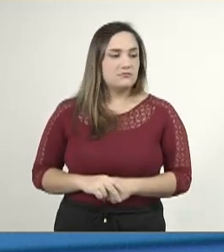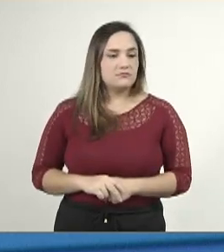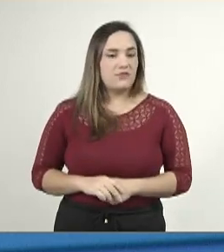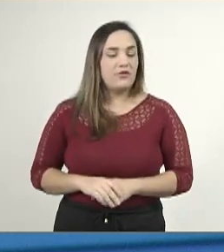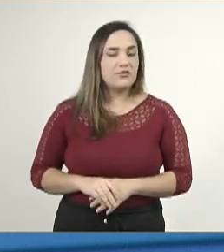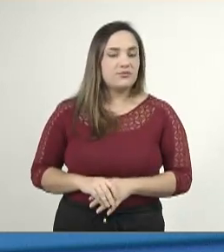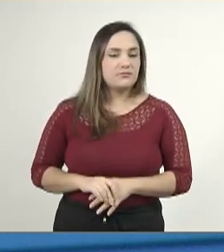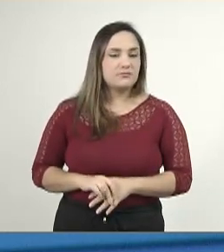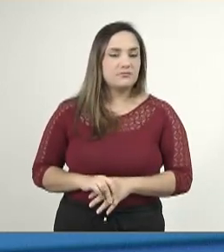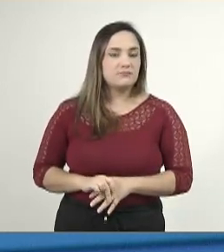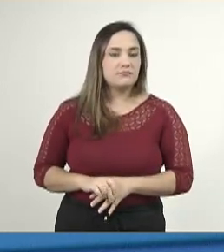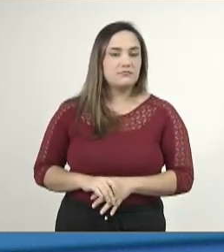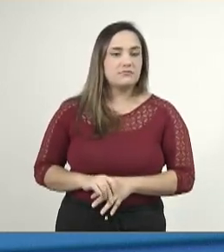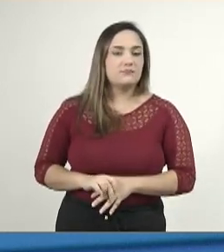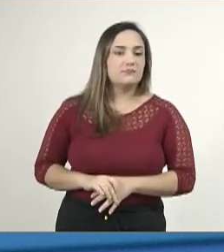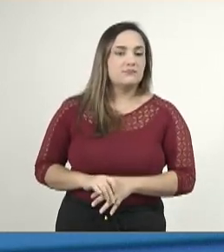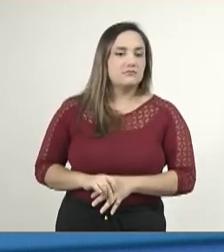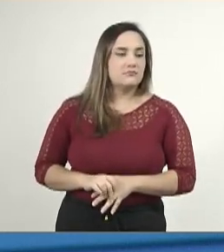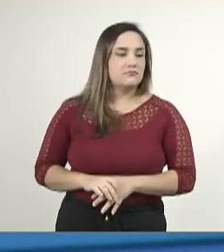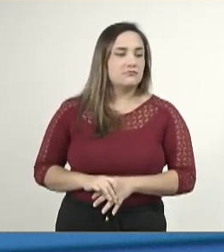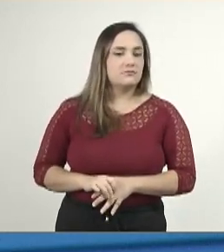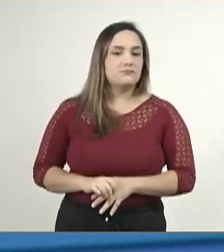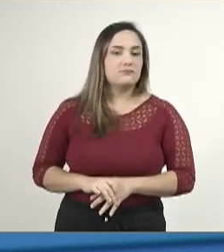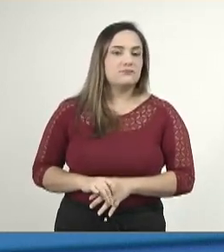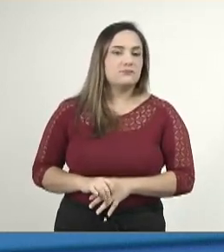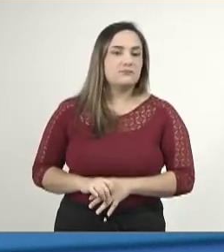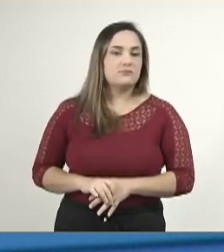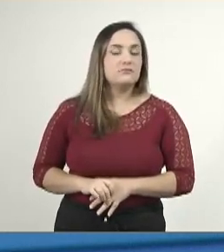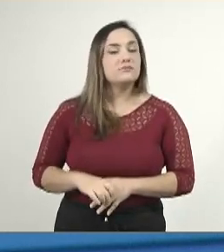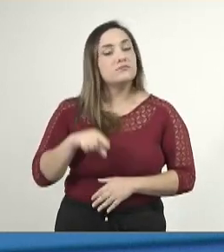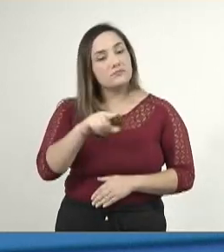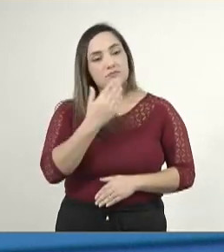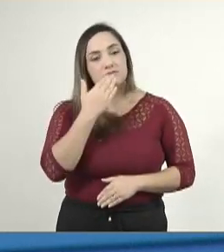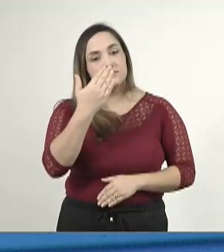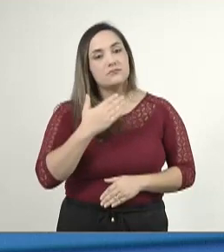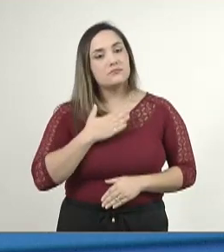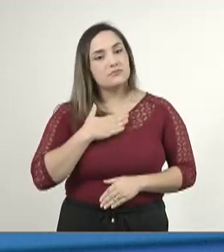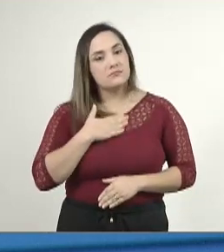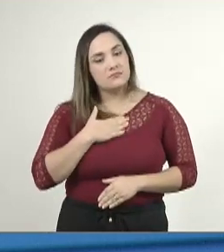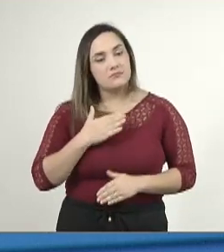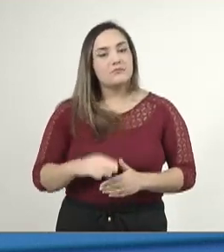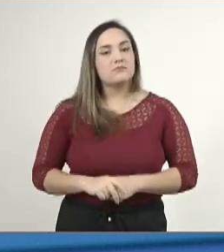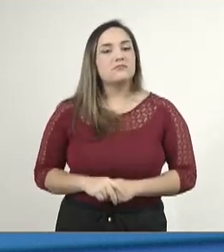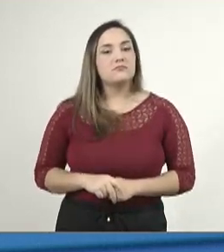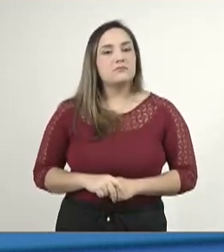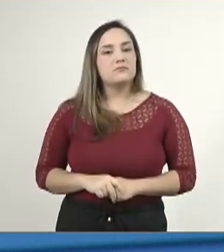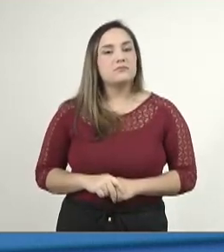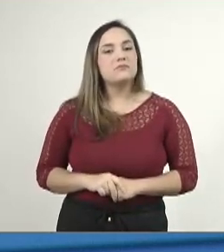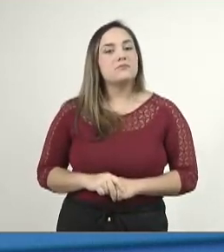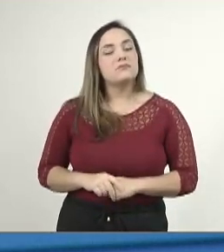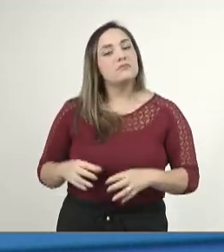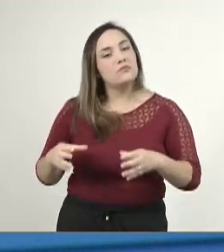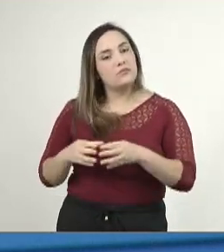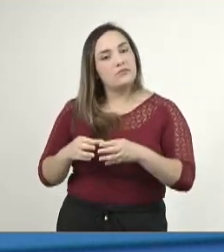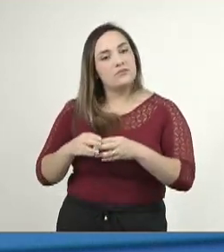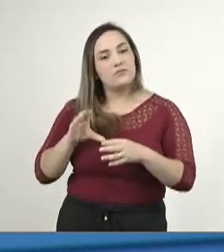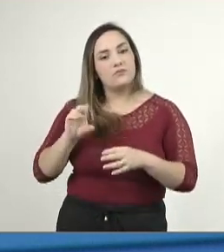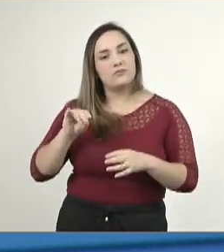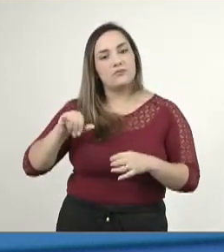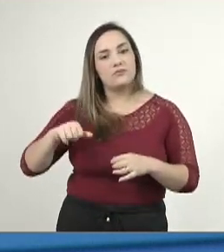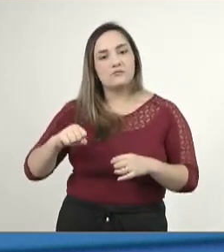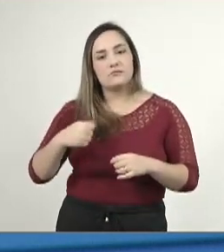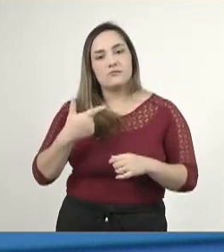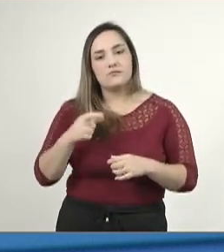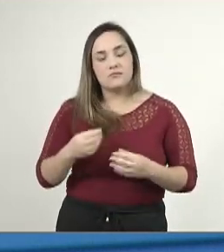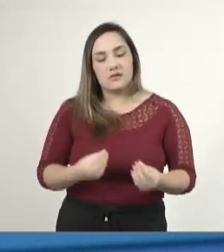Na ocasião, a vossa excelência pediu que, no final, a comissão recebesse a prestação